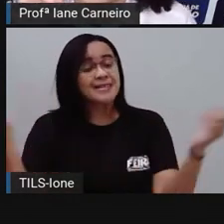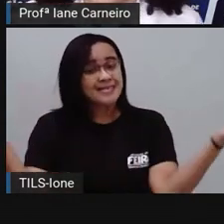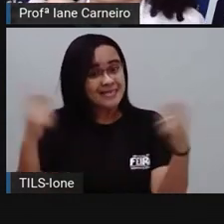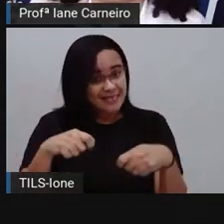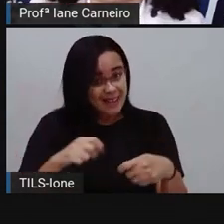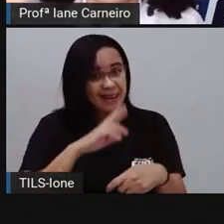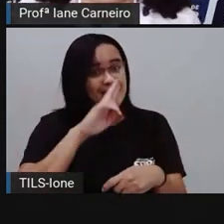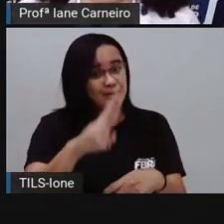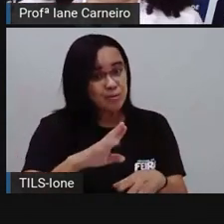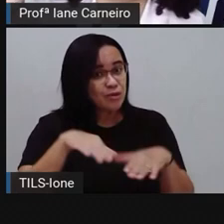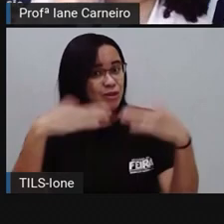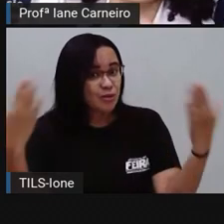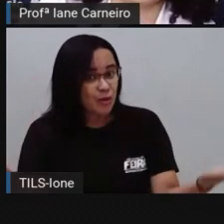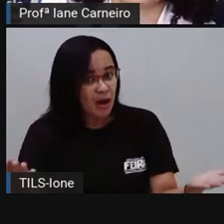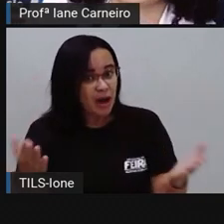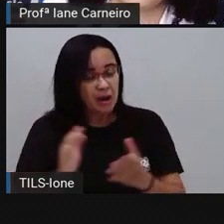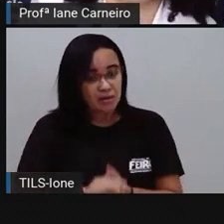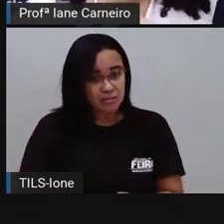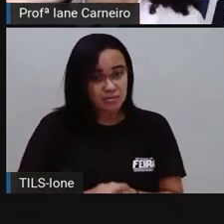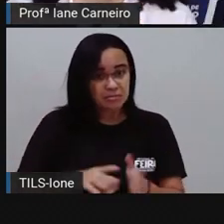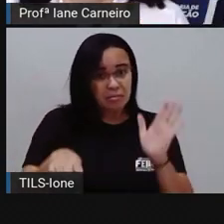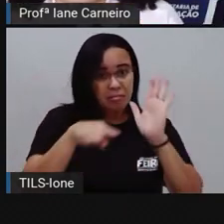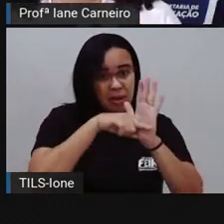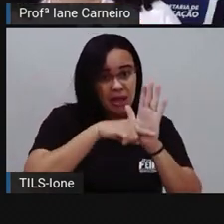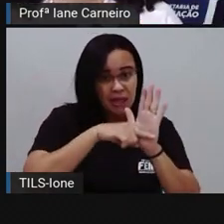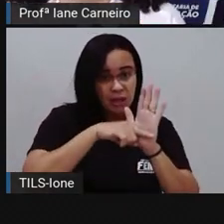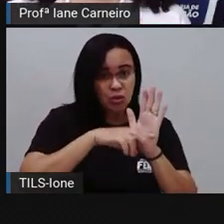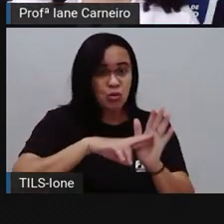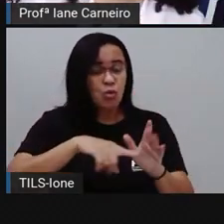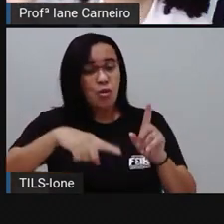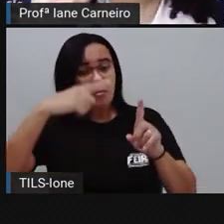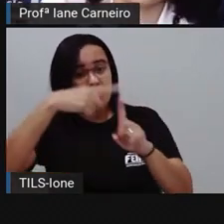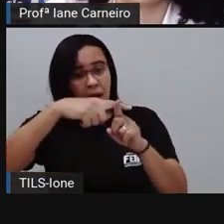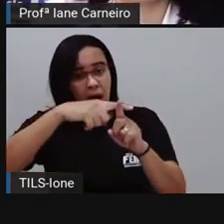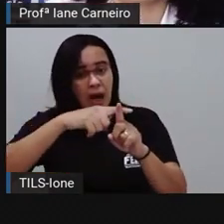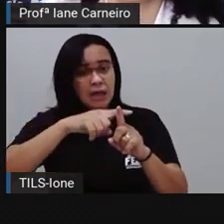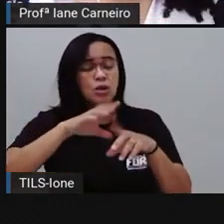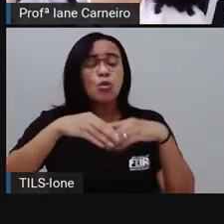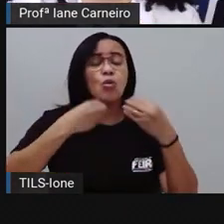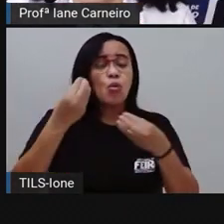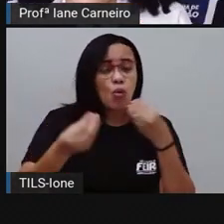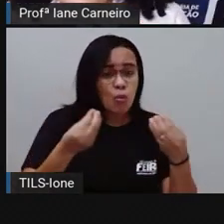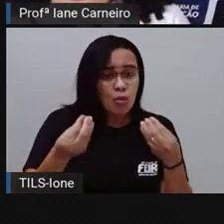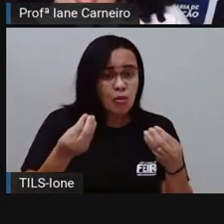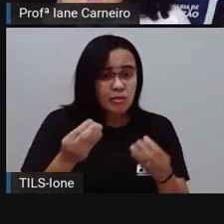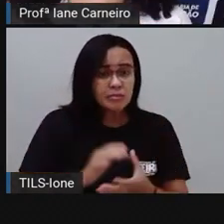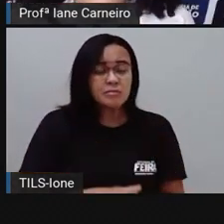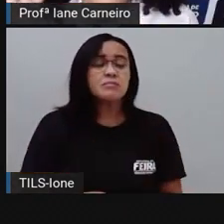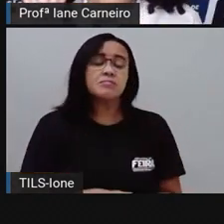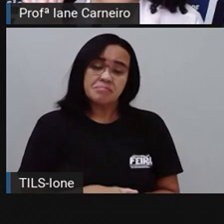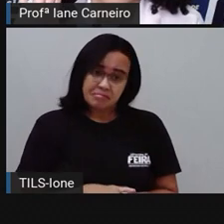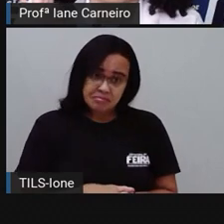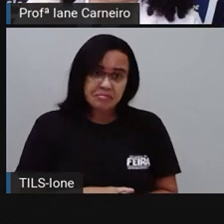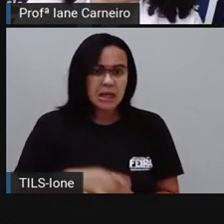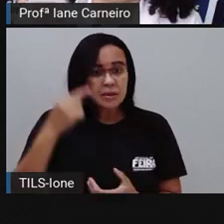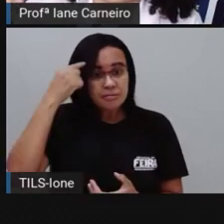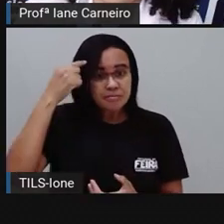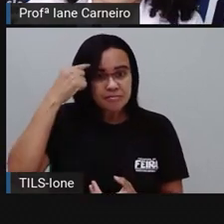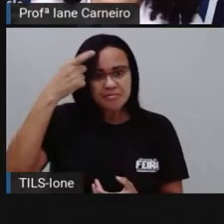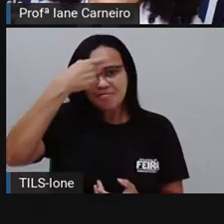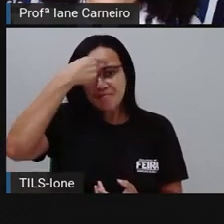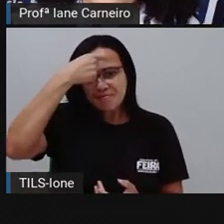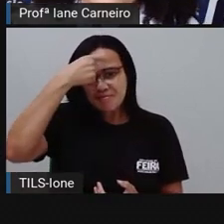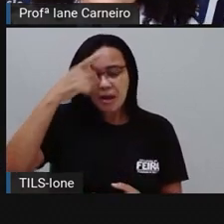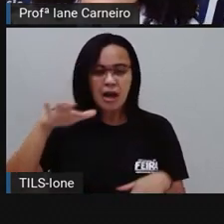será a resposta? Será que vai ser menos de 100? Mais de 100? Menos de 10? Mais de 10? E aí você vai ver se no